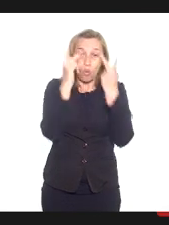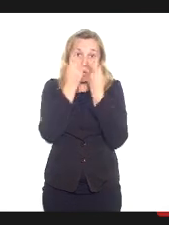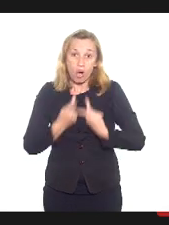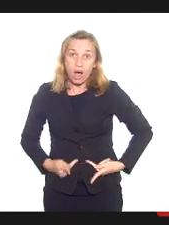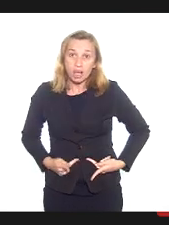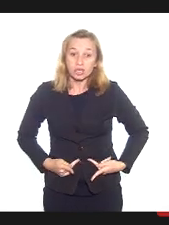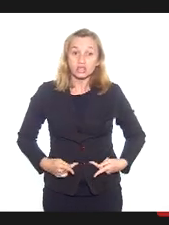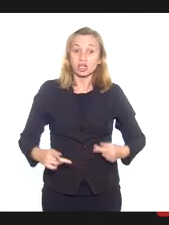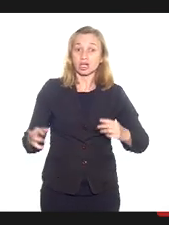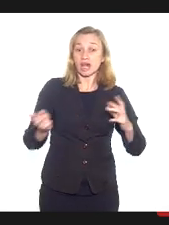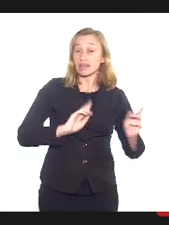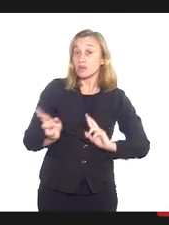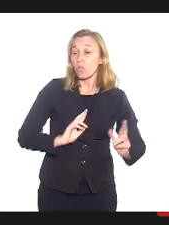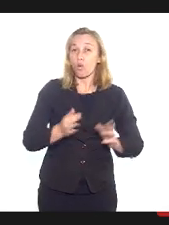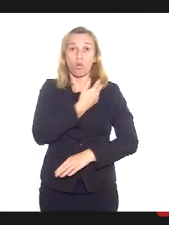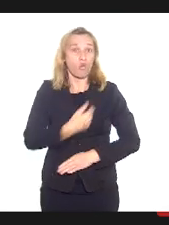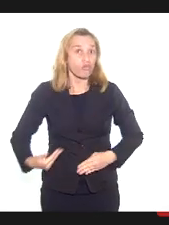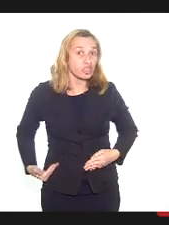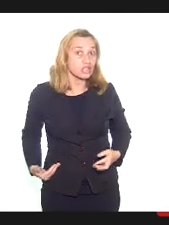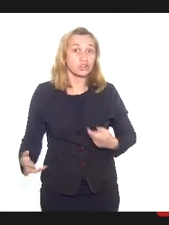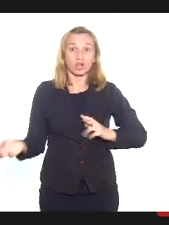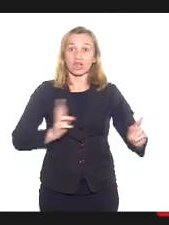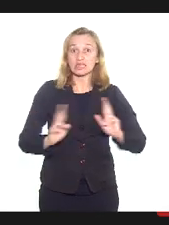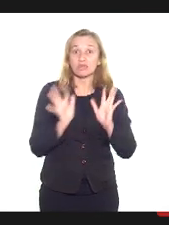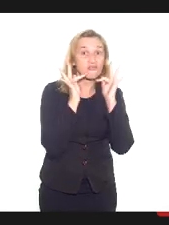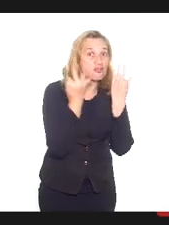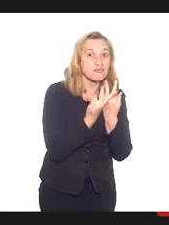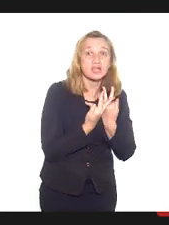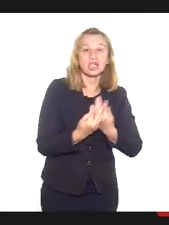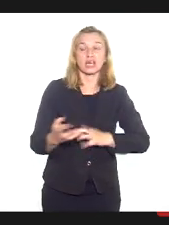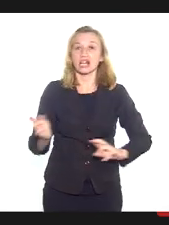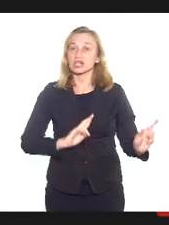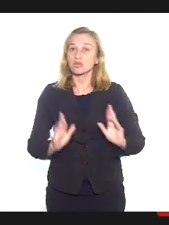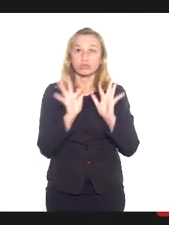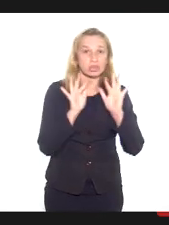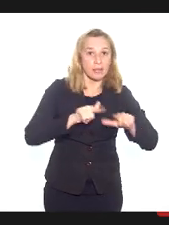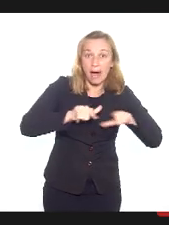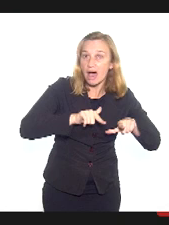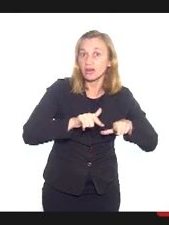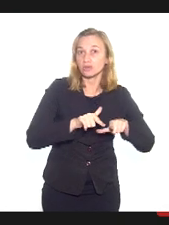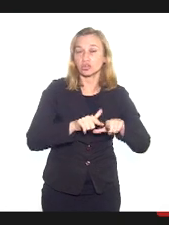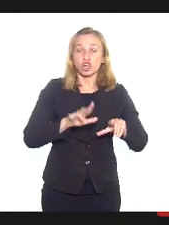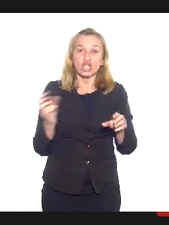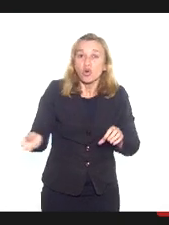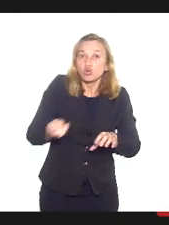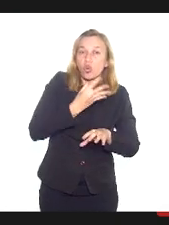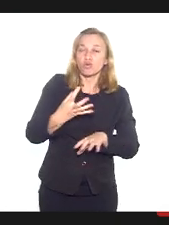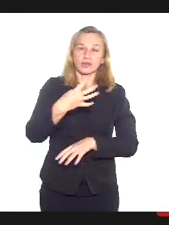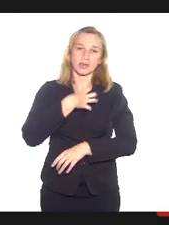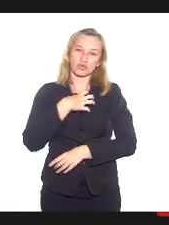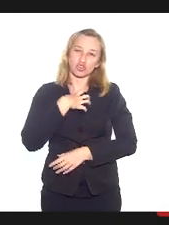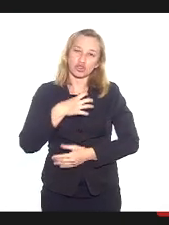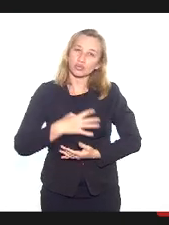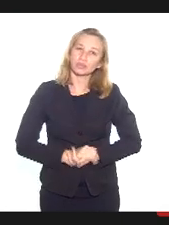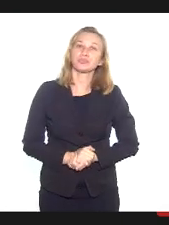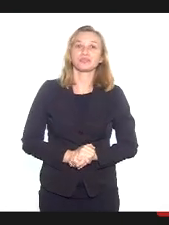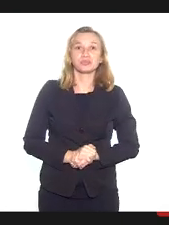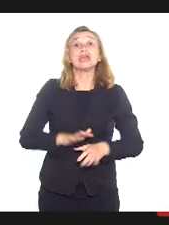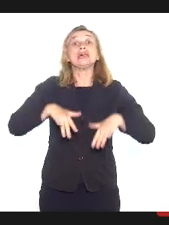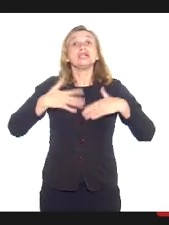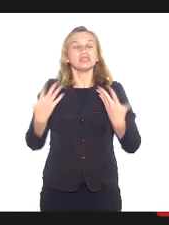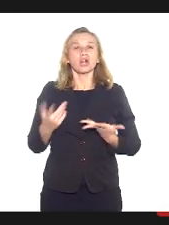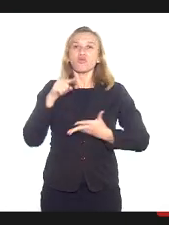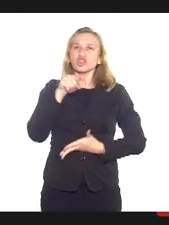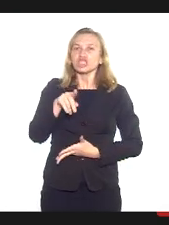com o governo, para as relações na família, para as relações no trabalho, dá um novo sentido. Então,